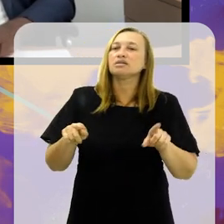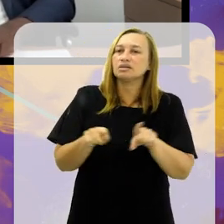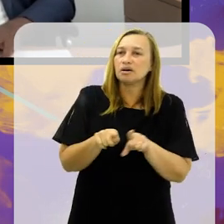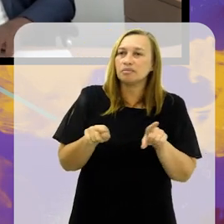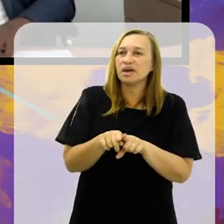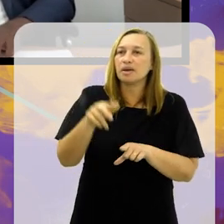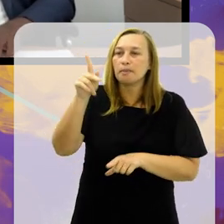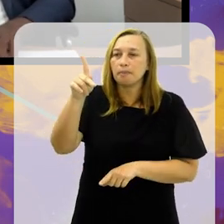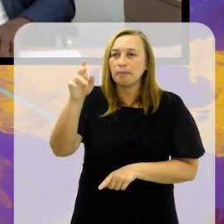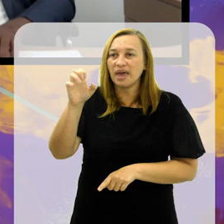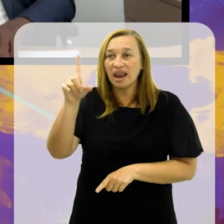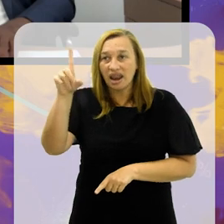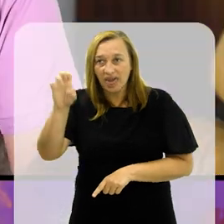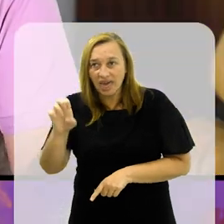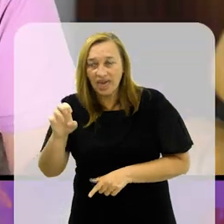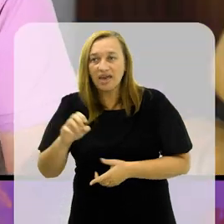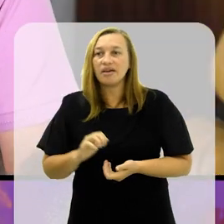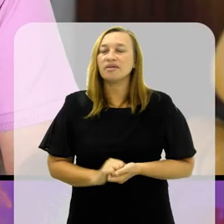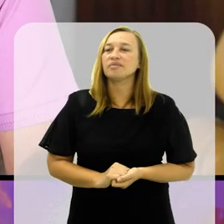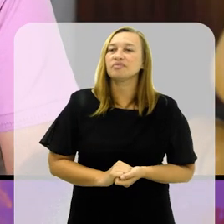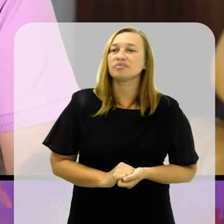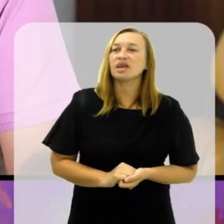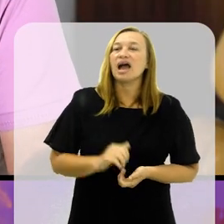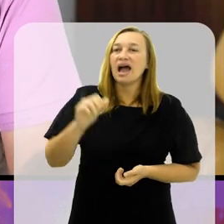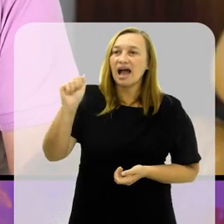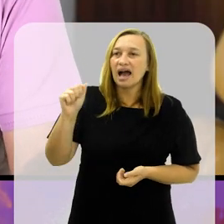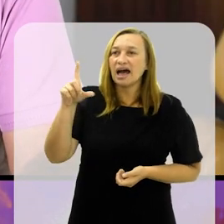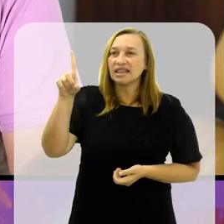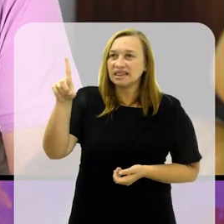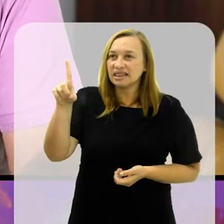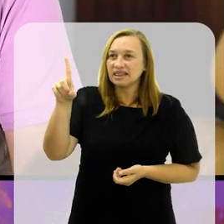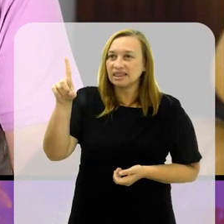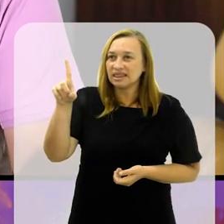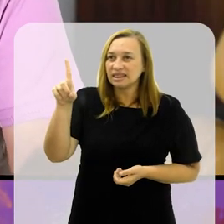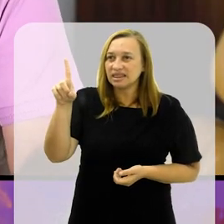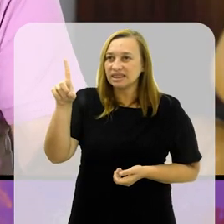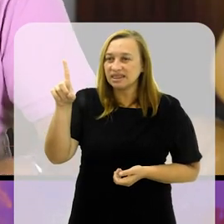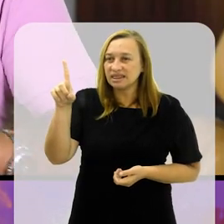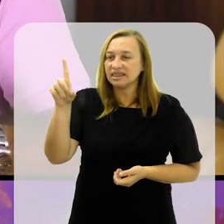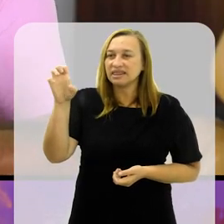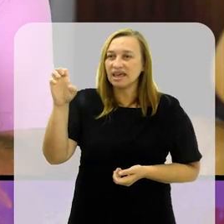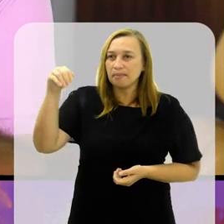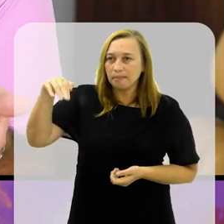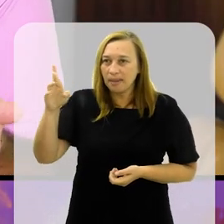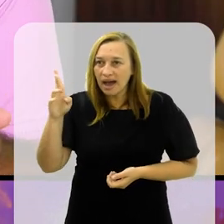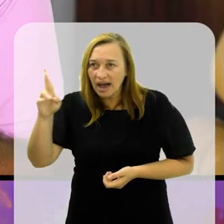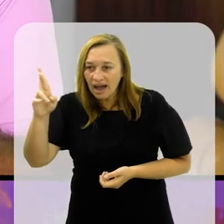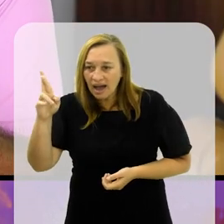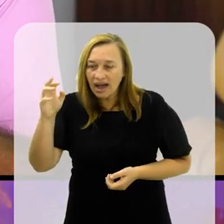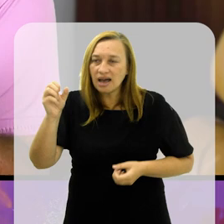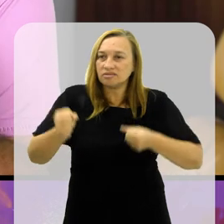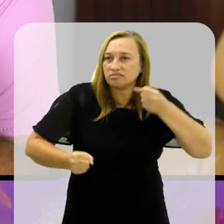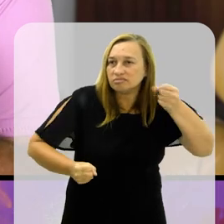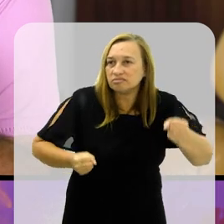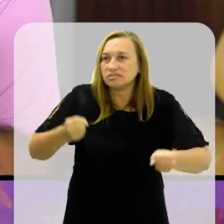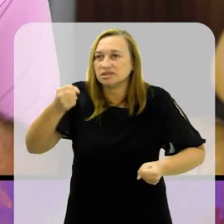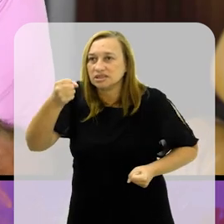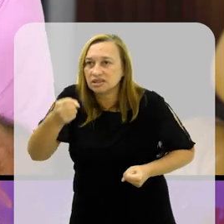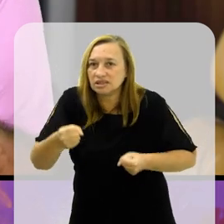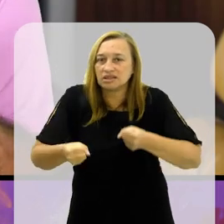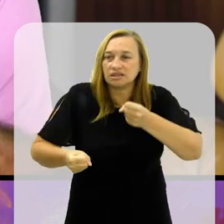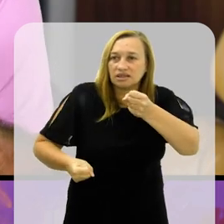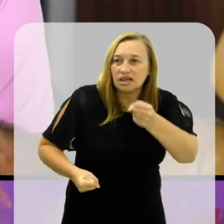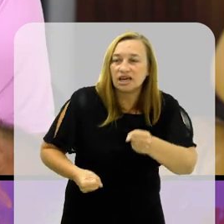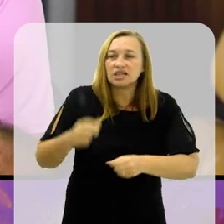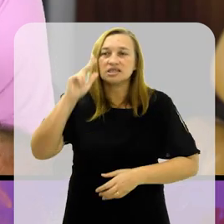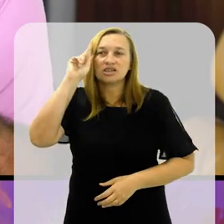Pelé, que era torcedor do Vasco, no atletismo, Ademar Ferreira da Silva, enfim, N atletas negros e que